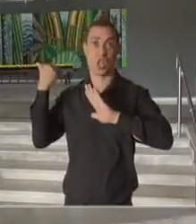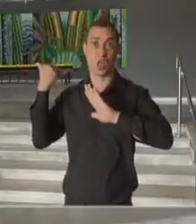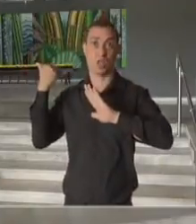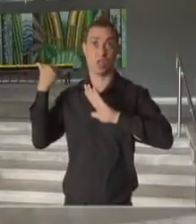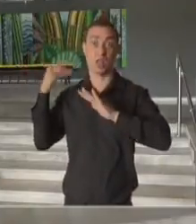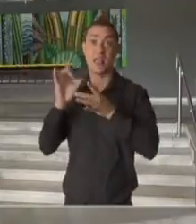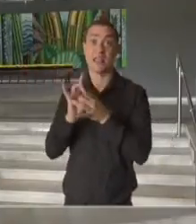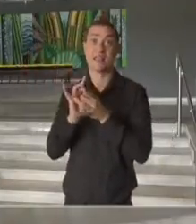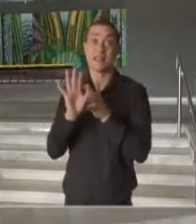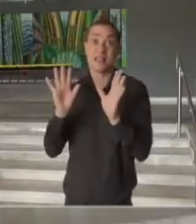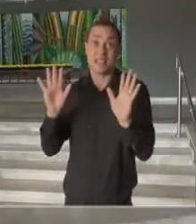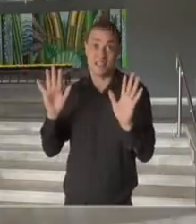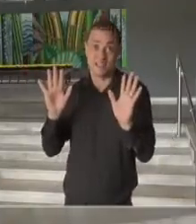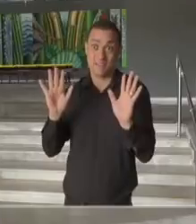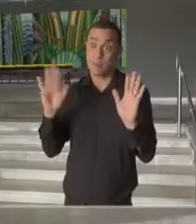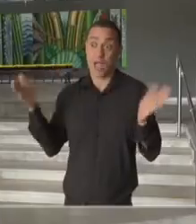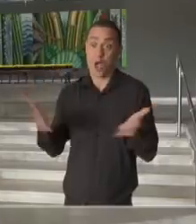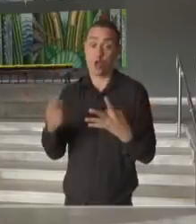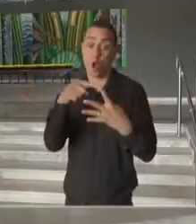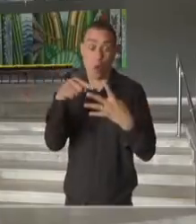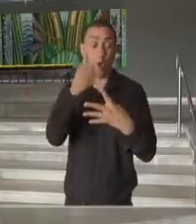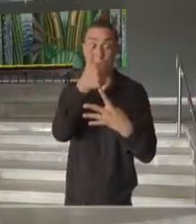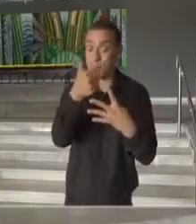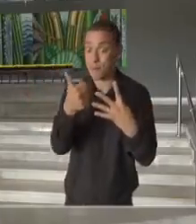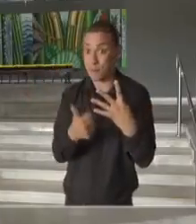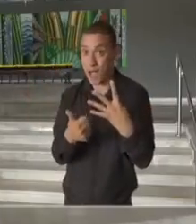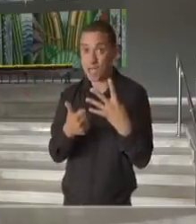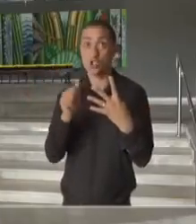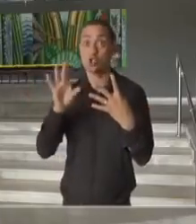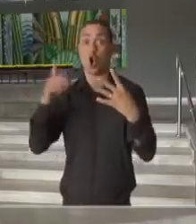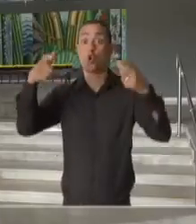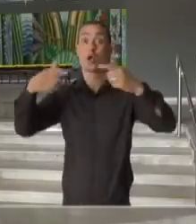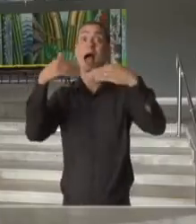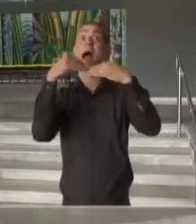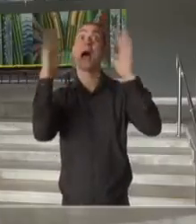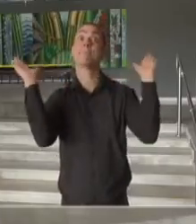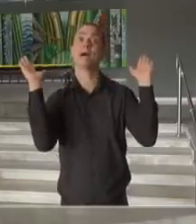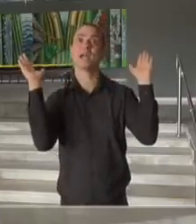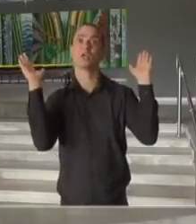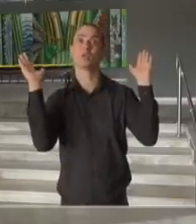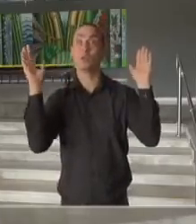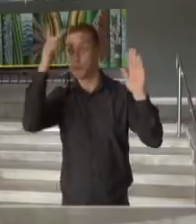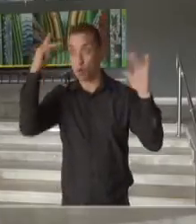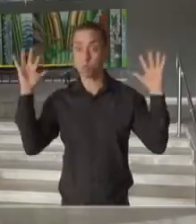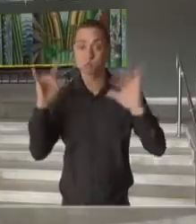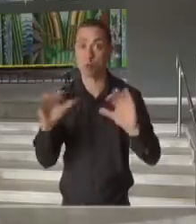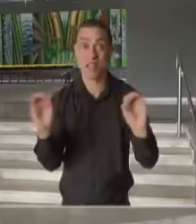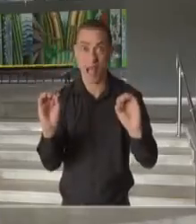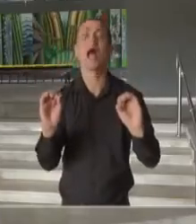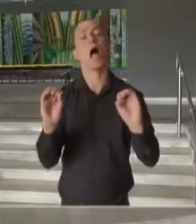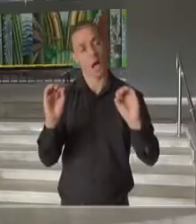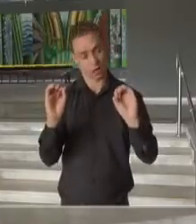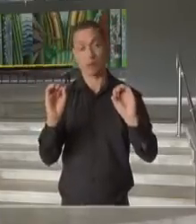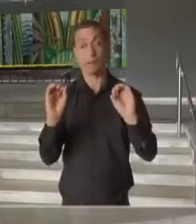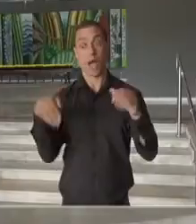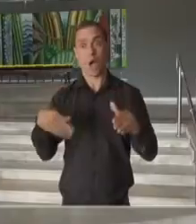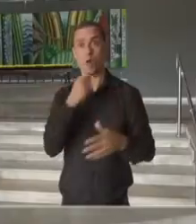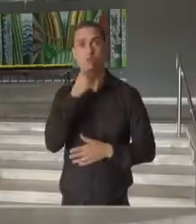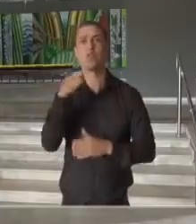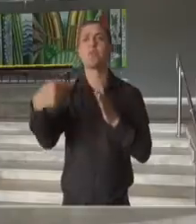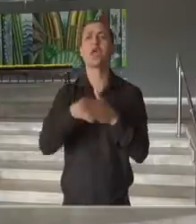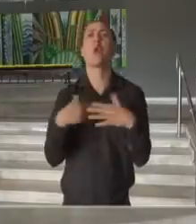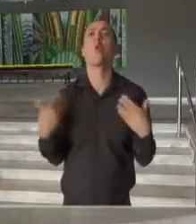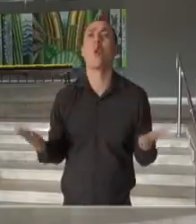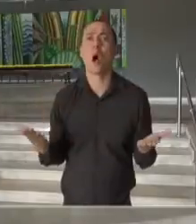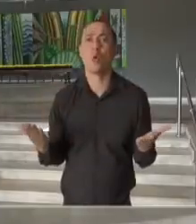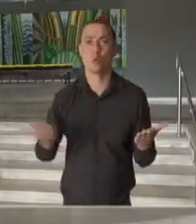liberação do uso das máscaras em ambientes abertos e sem aglomeração. Se vocês me perguntarem qual